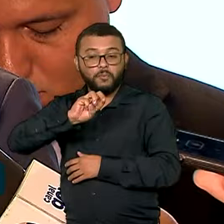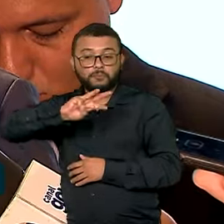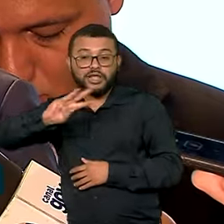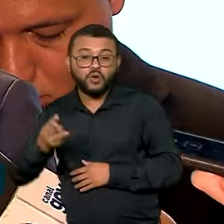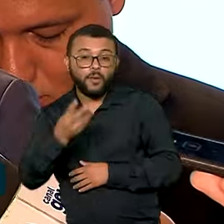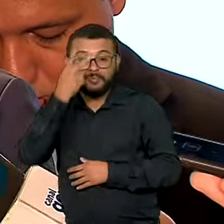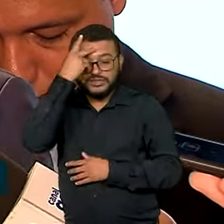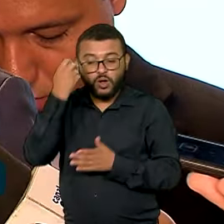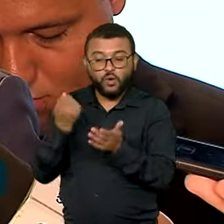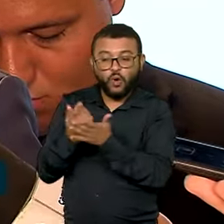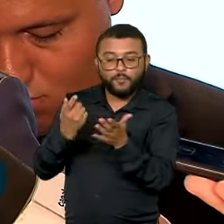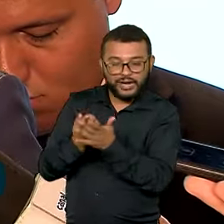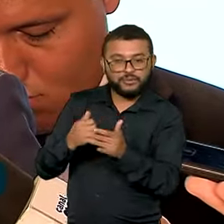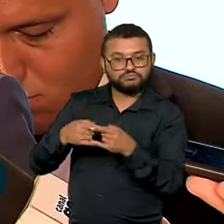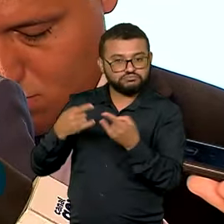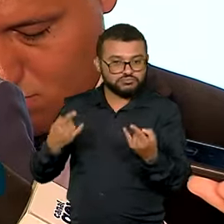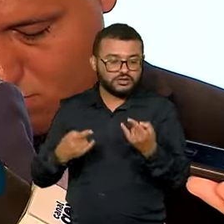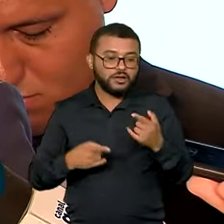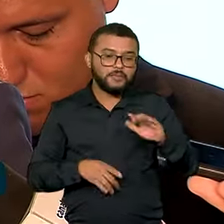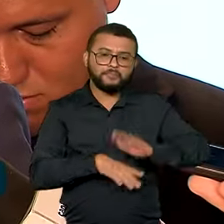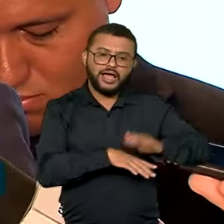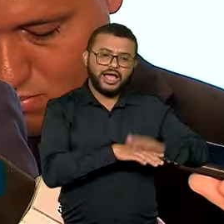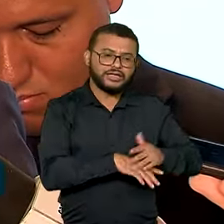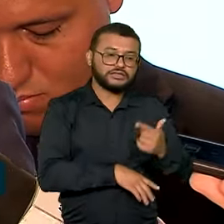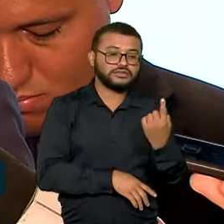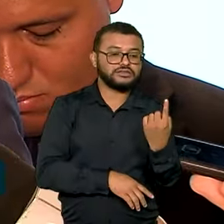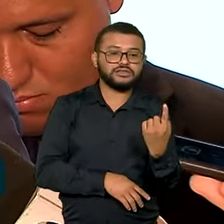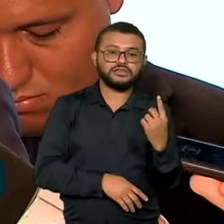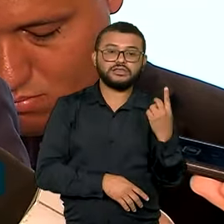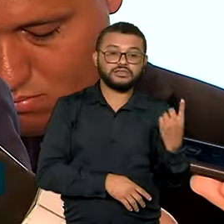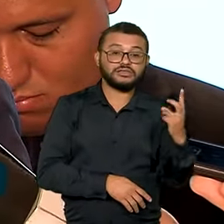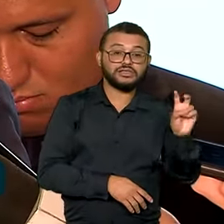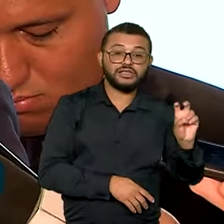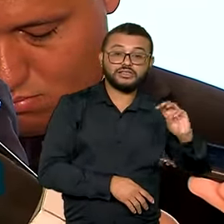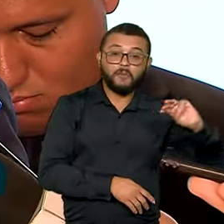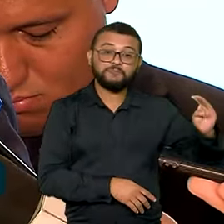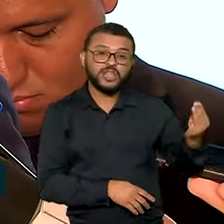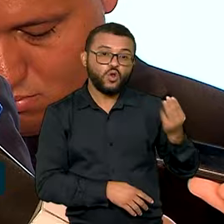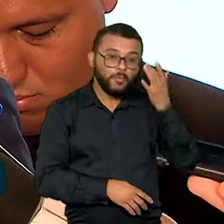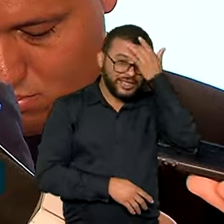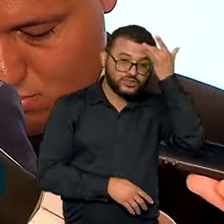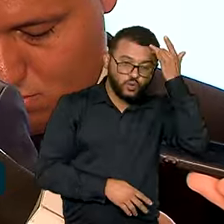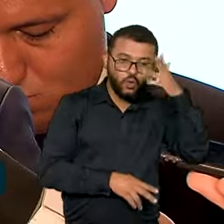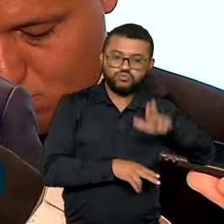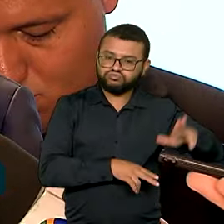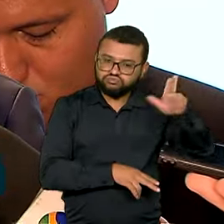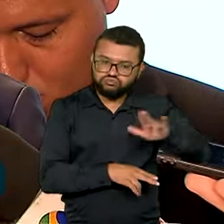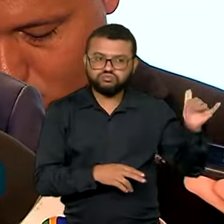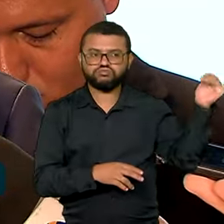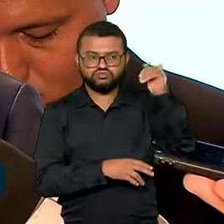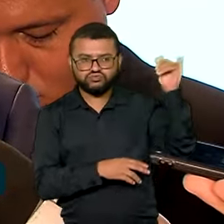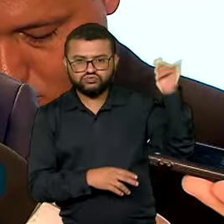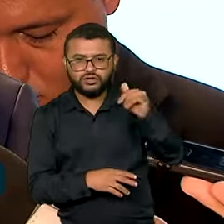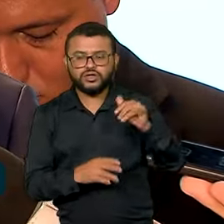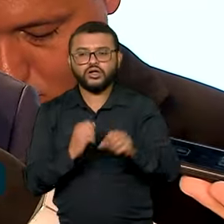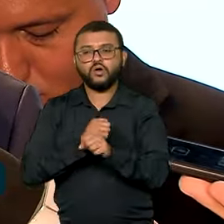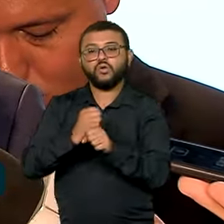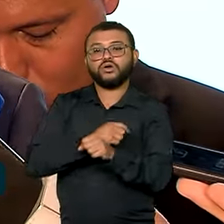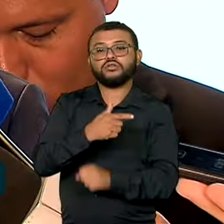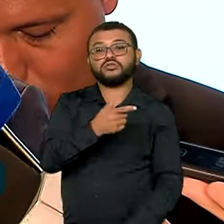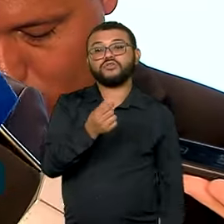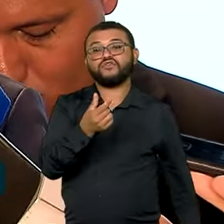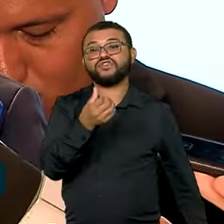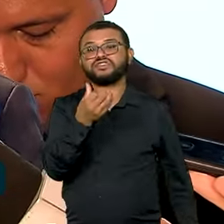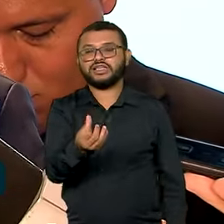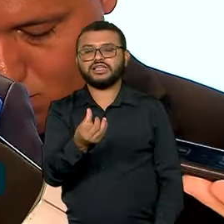passageiros em 2022 para mais de 115 milhões. E até 2026, a gente espera chegar